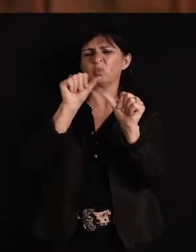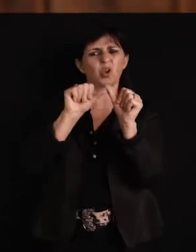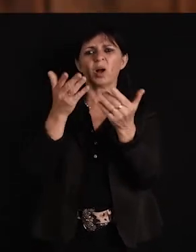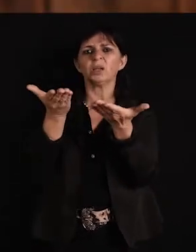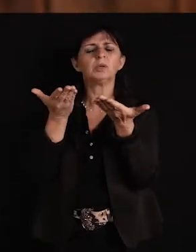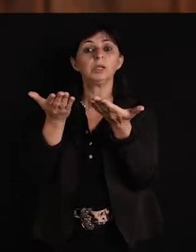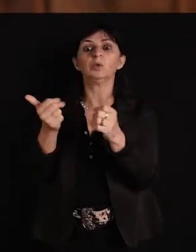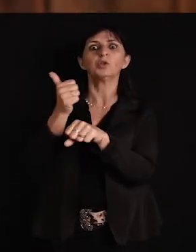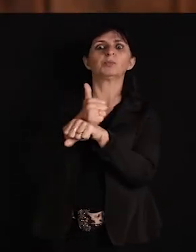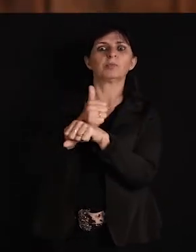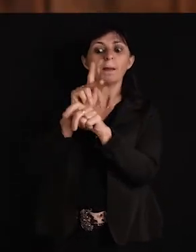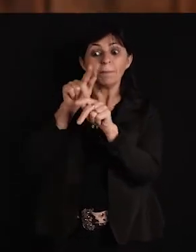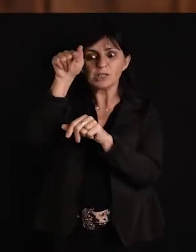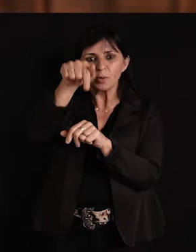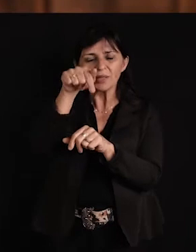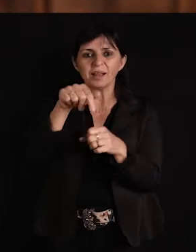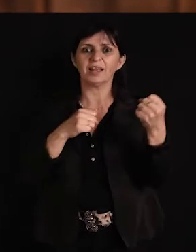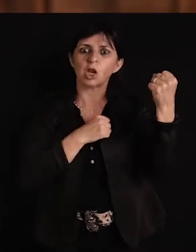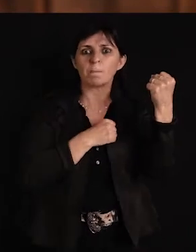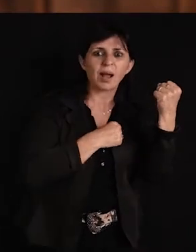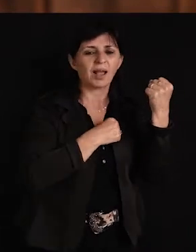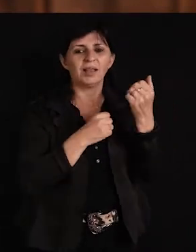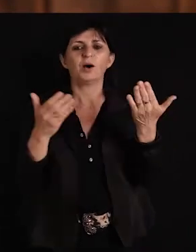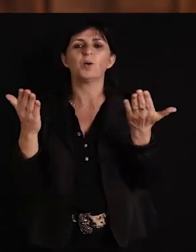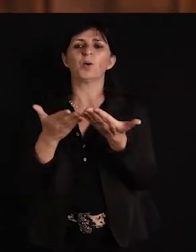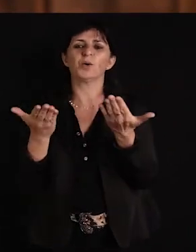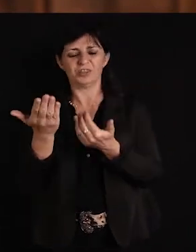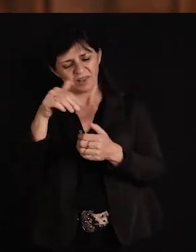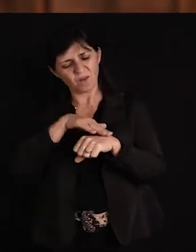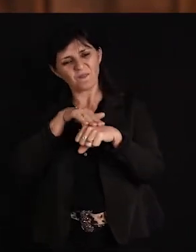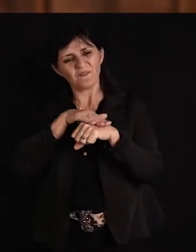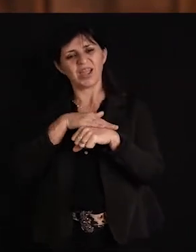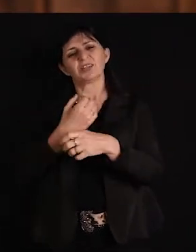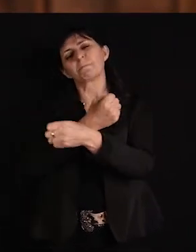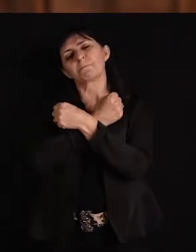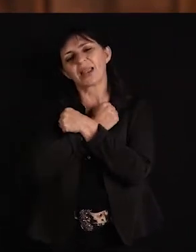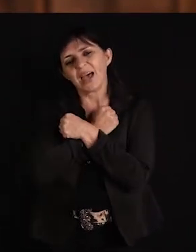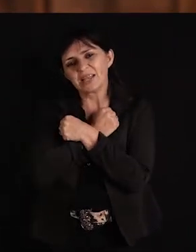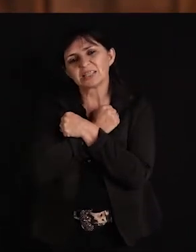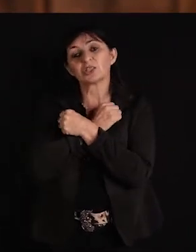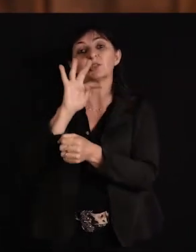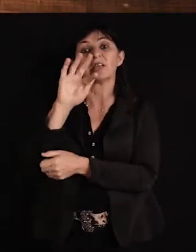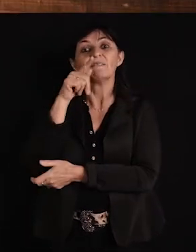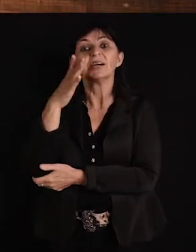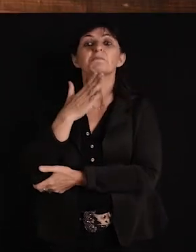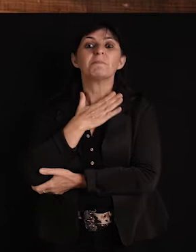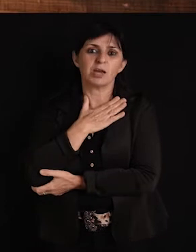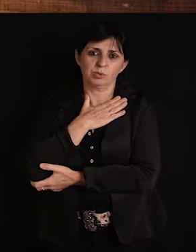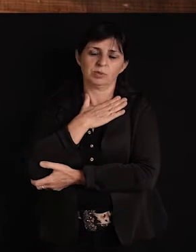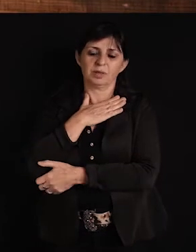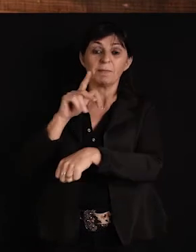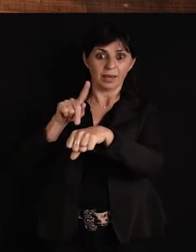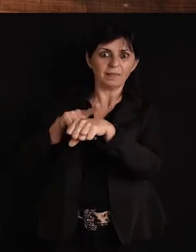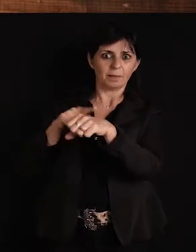Pessoas assim que estavam no baile, e que hoje, hoje eles vêm conversar comigo, me abraçam, são meus fãs hoje. Mas